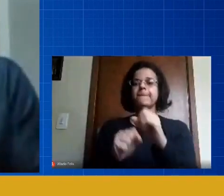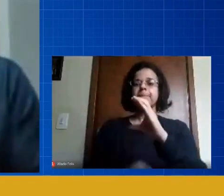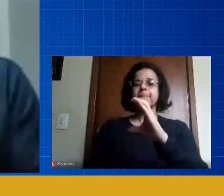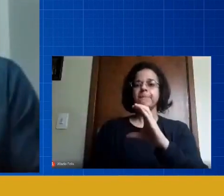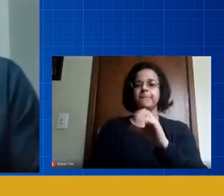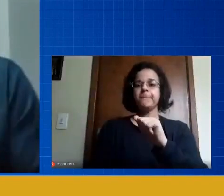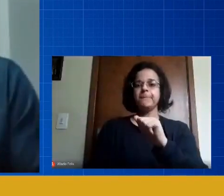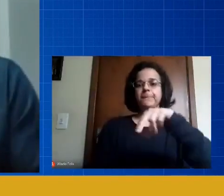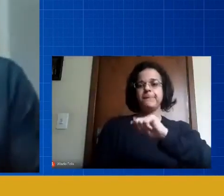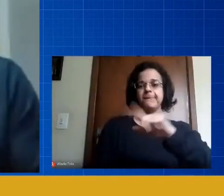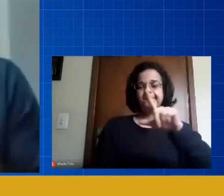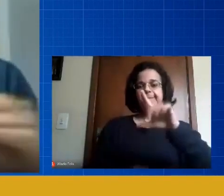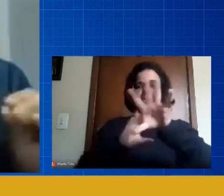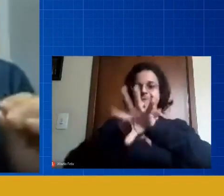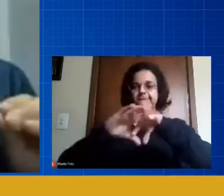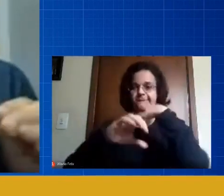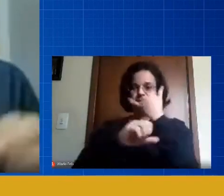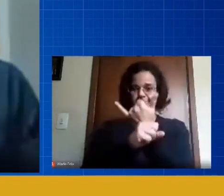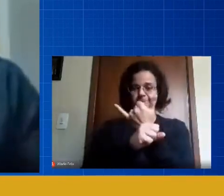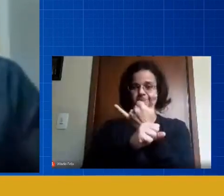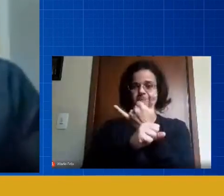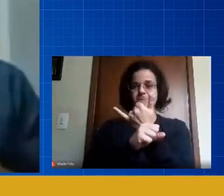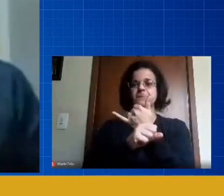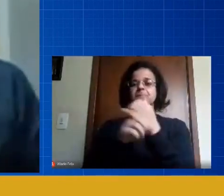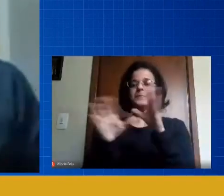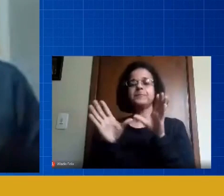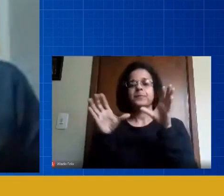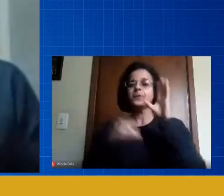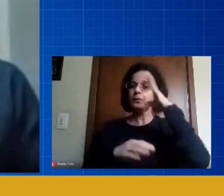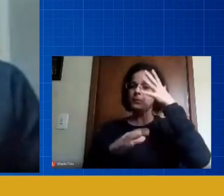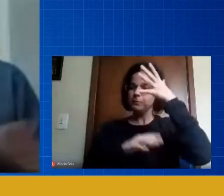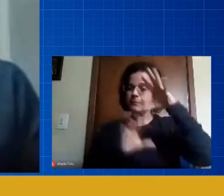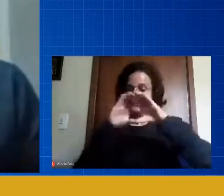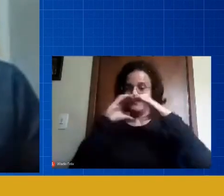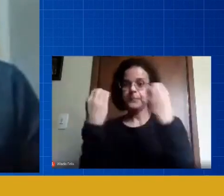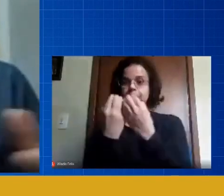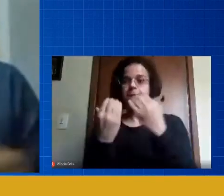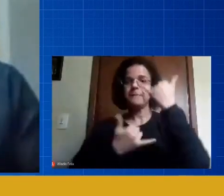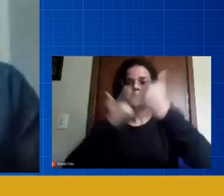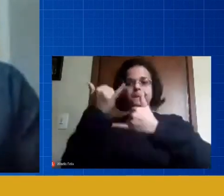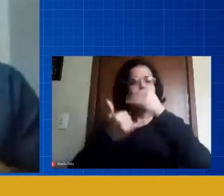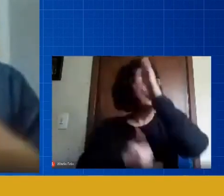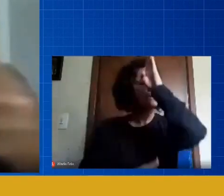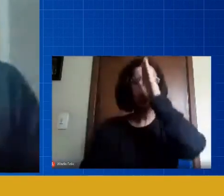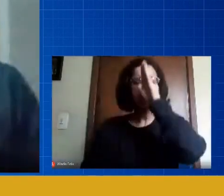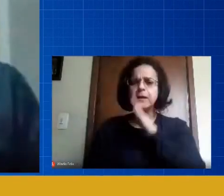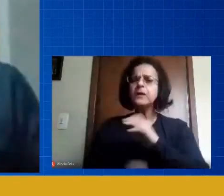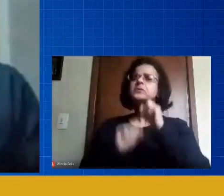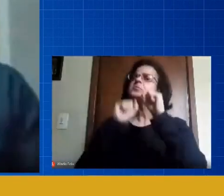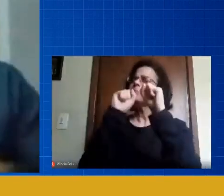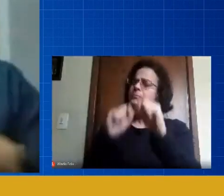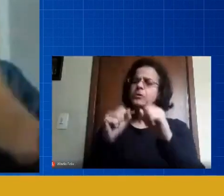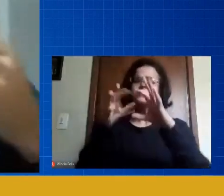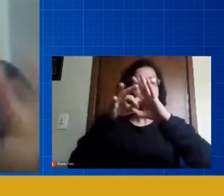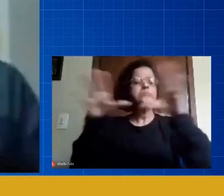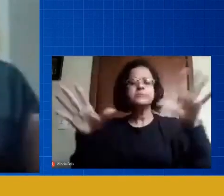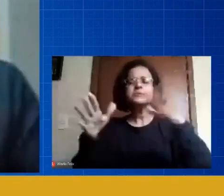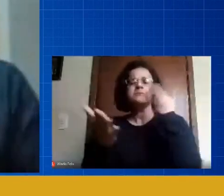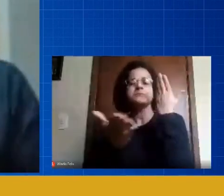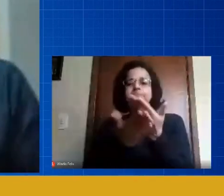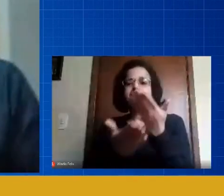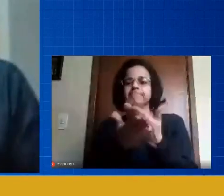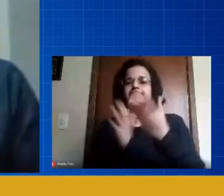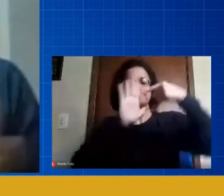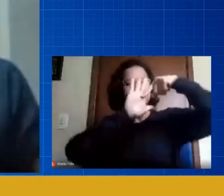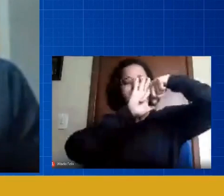do Facebook e YouTube do Congresso Brincar, gratuitas, livre para usarem, para estudarem, para poder se